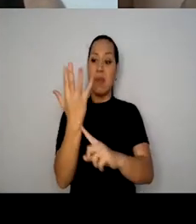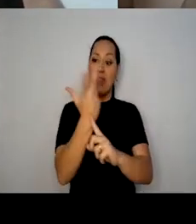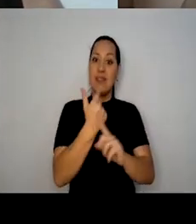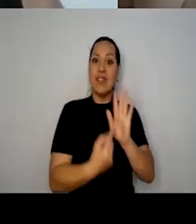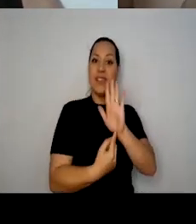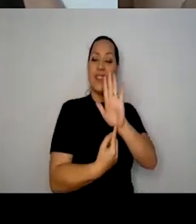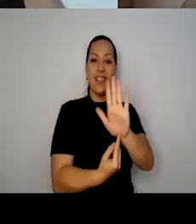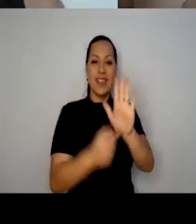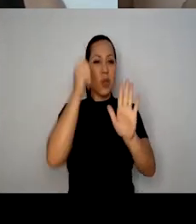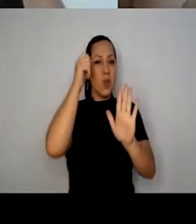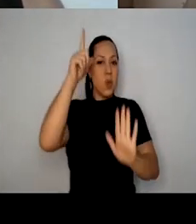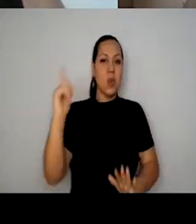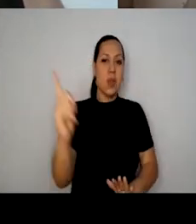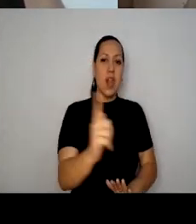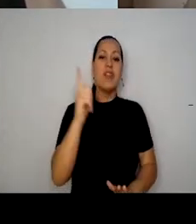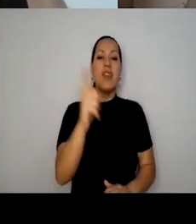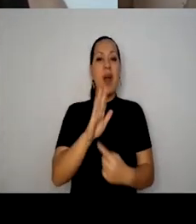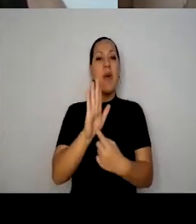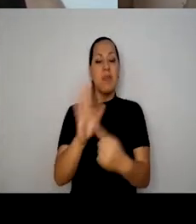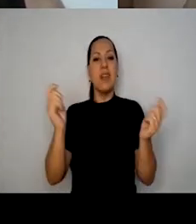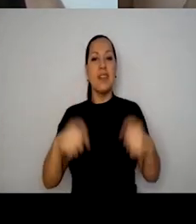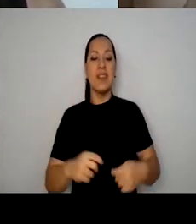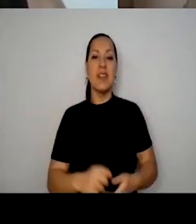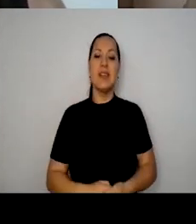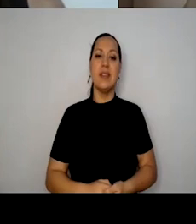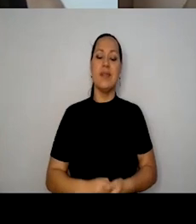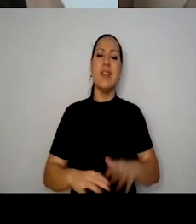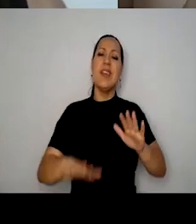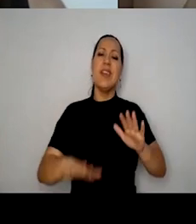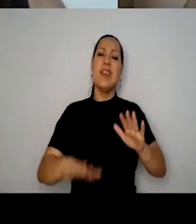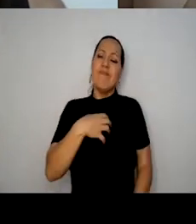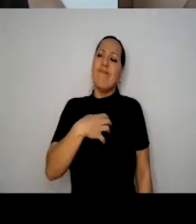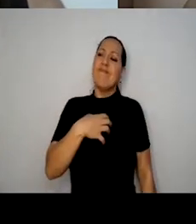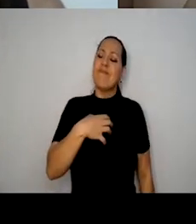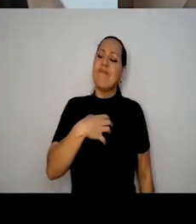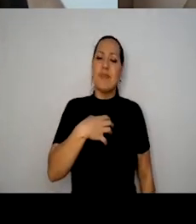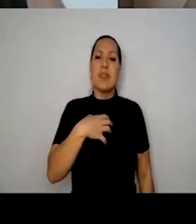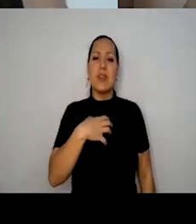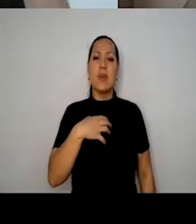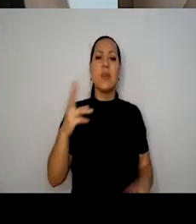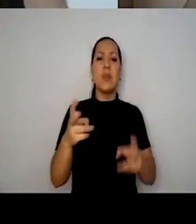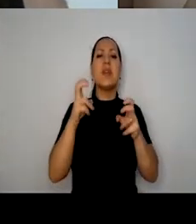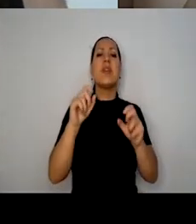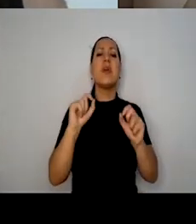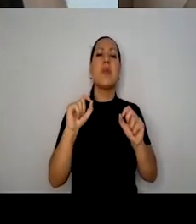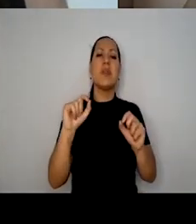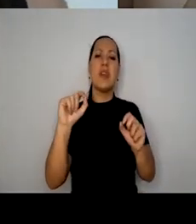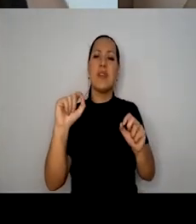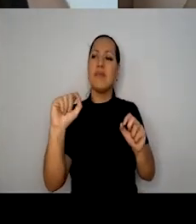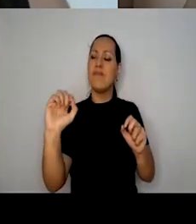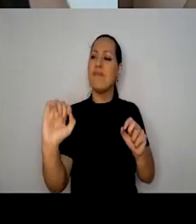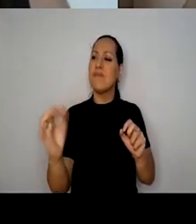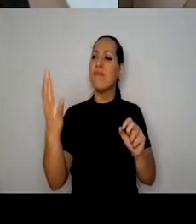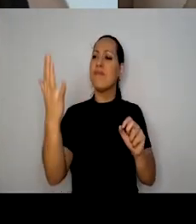cultural em geral, e eu sinto muito quando eu vejo casos de ter que criar-se